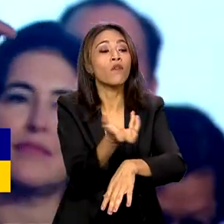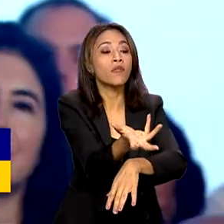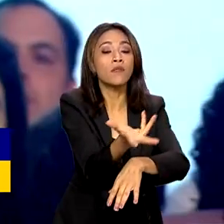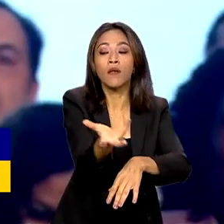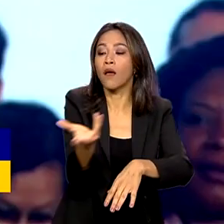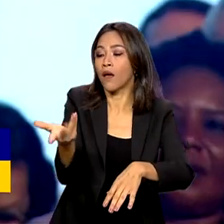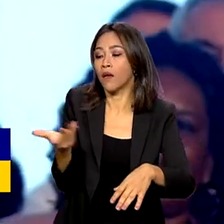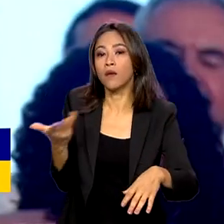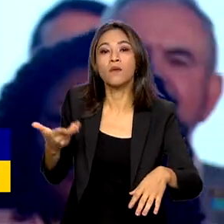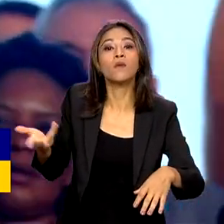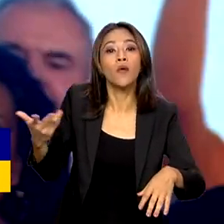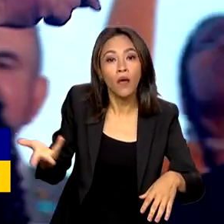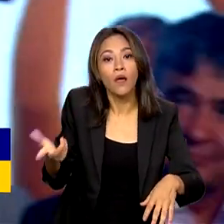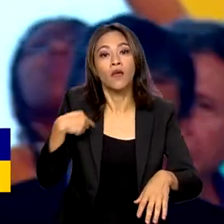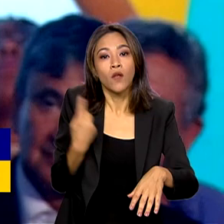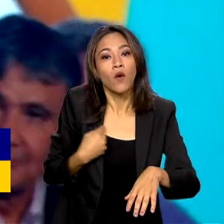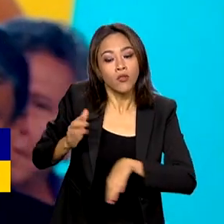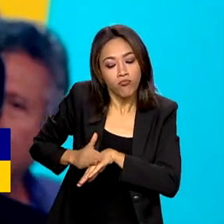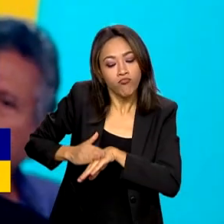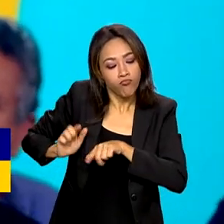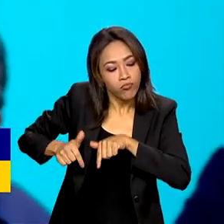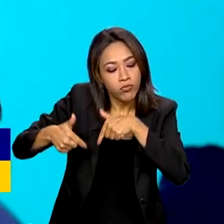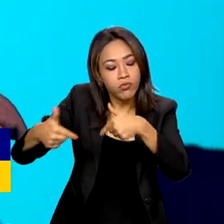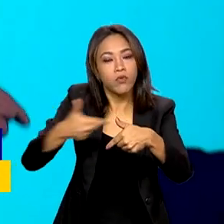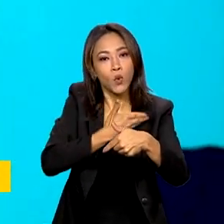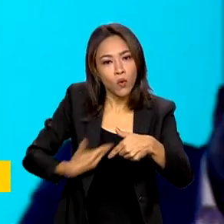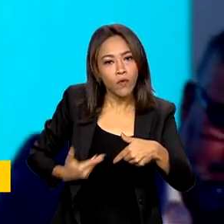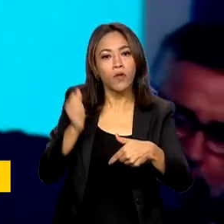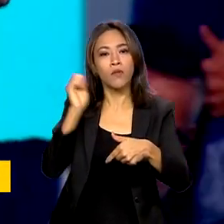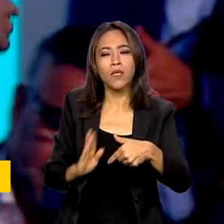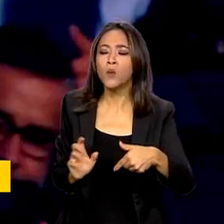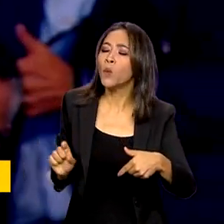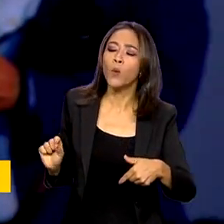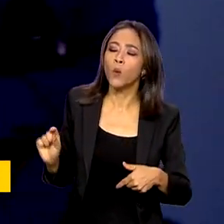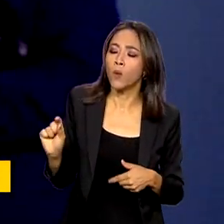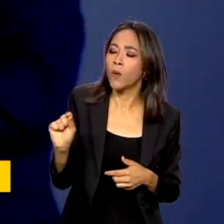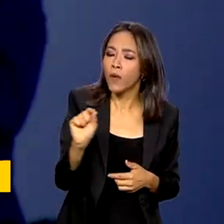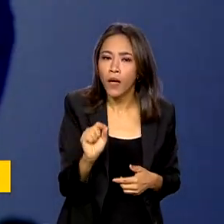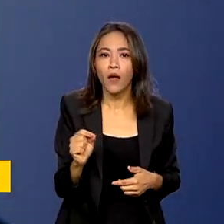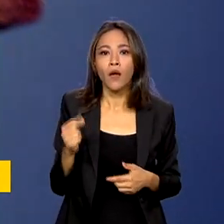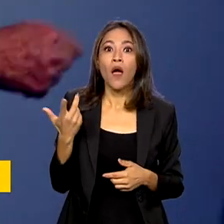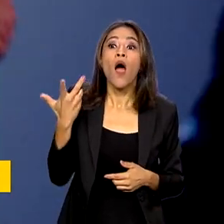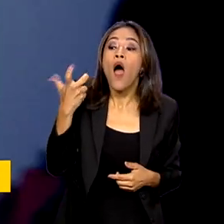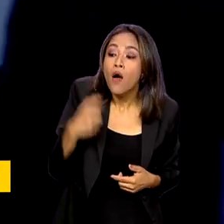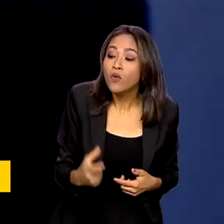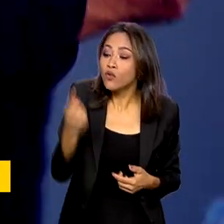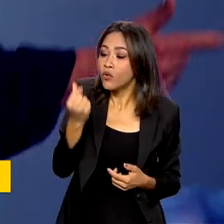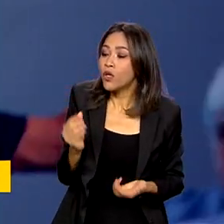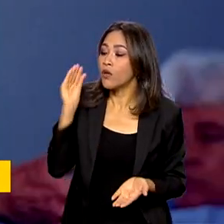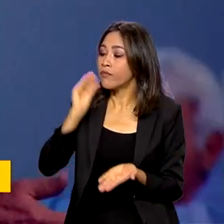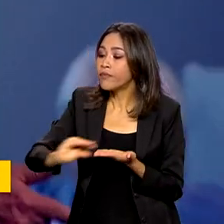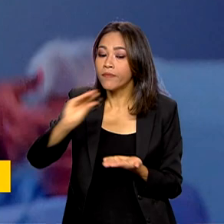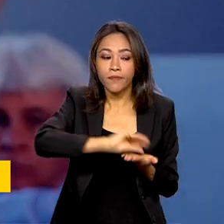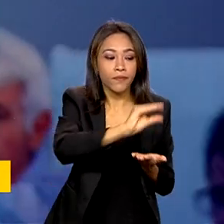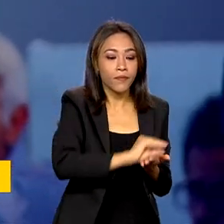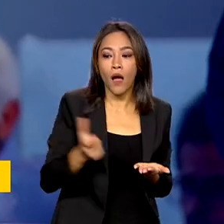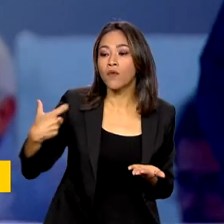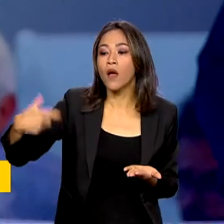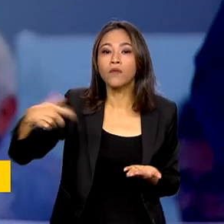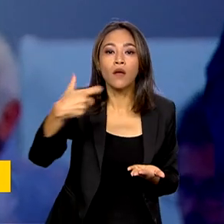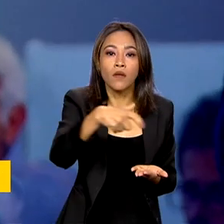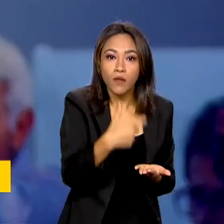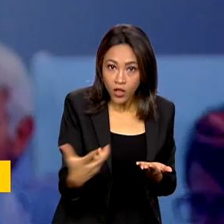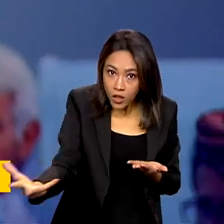querem que a gente faça no governo brasileiro e aonde a gente aplica o dinheiro que a gente